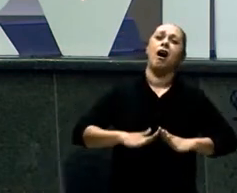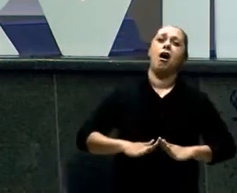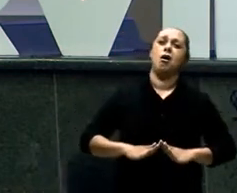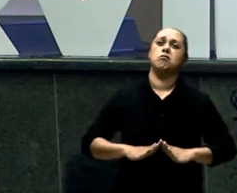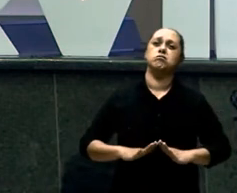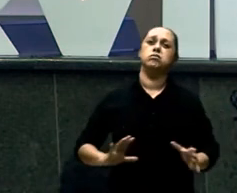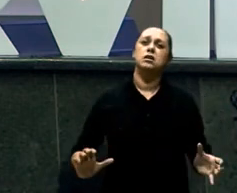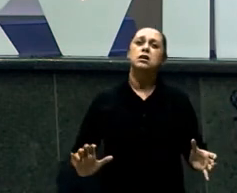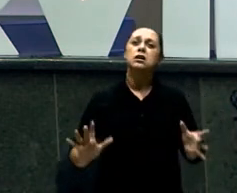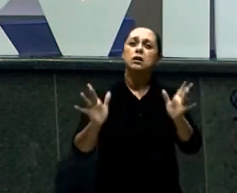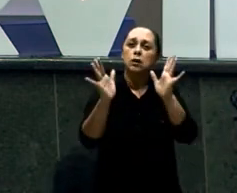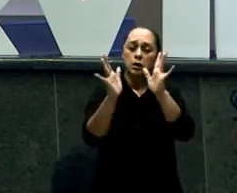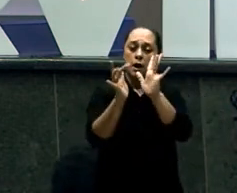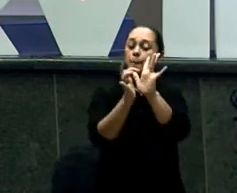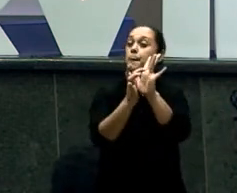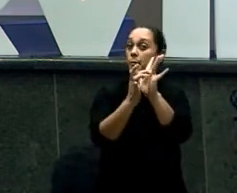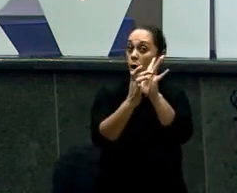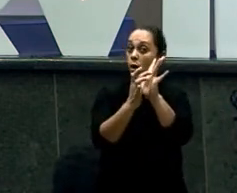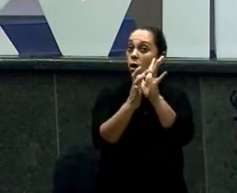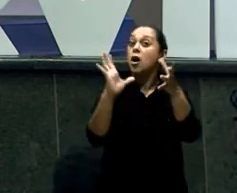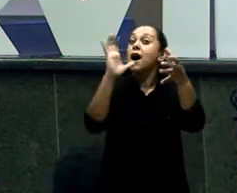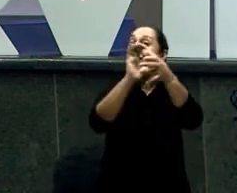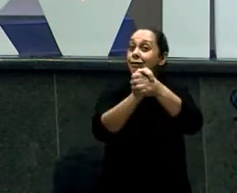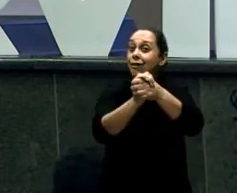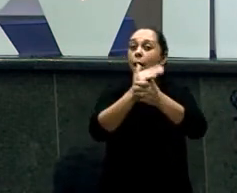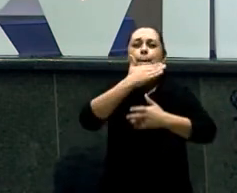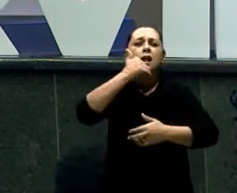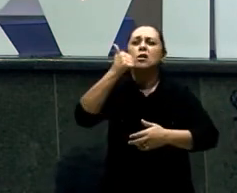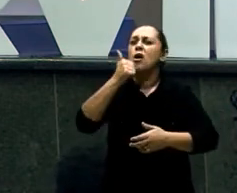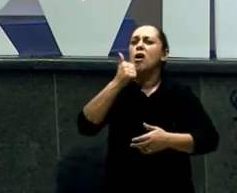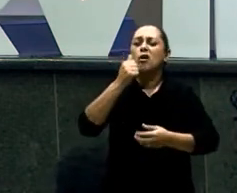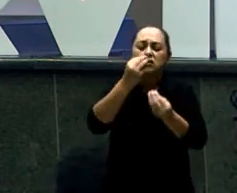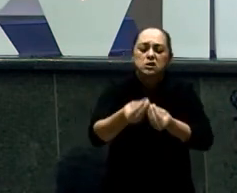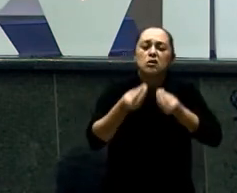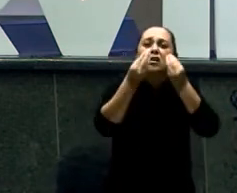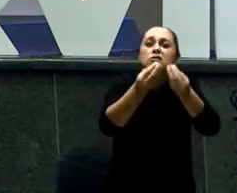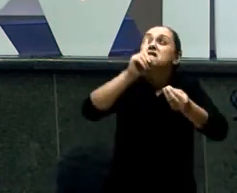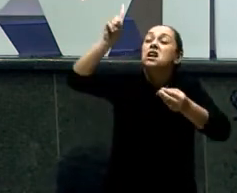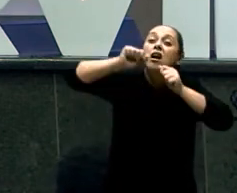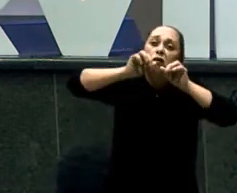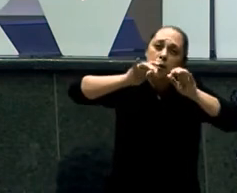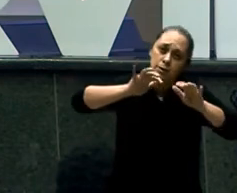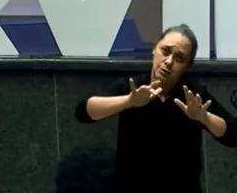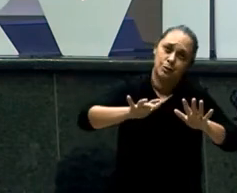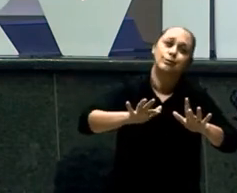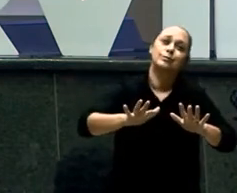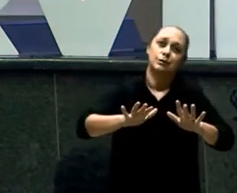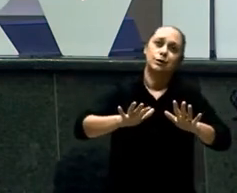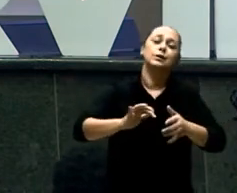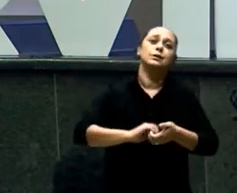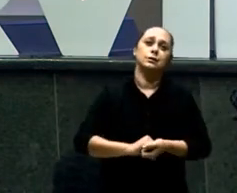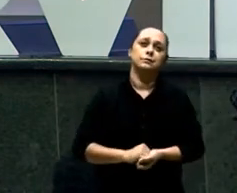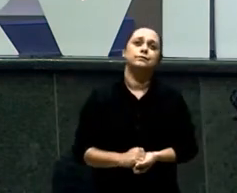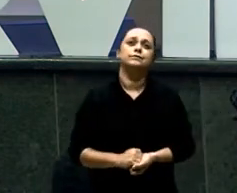Não precisam Mudar Fique tranquilo Seja você Irmê Para toda